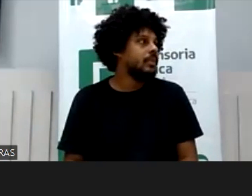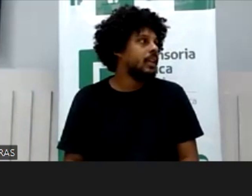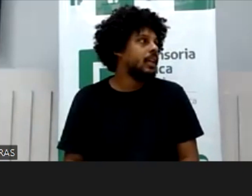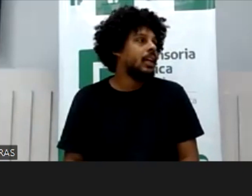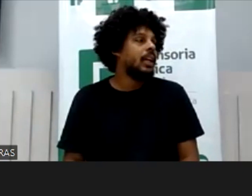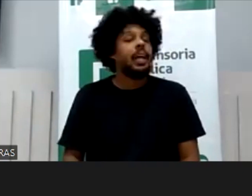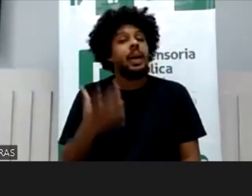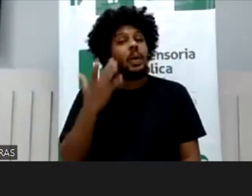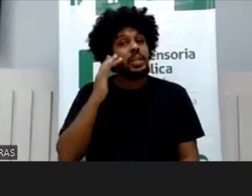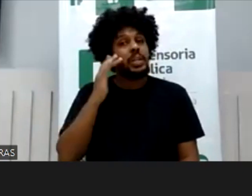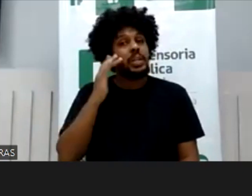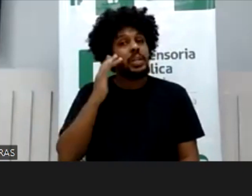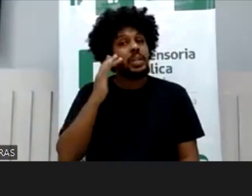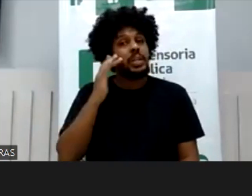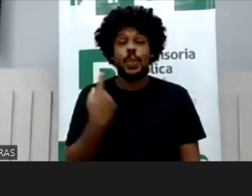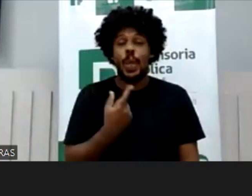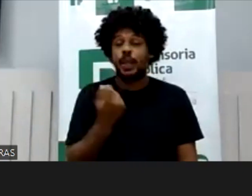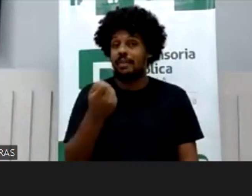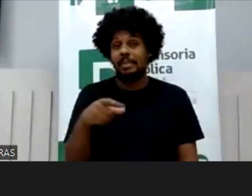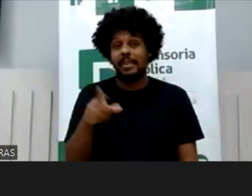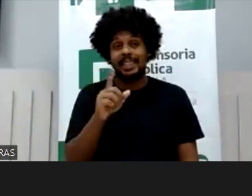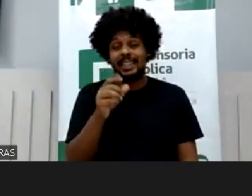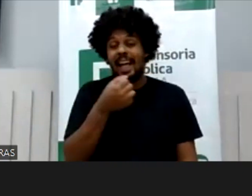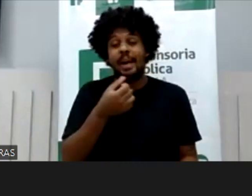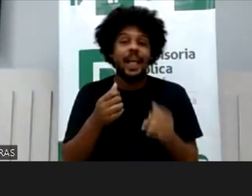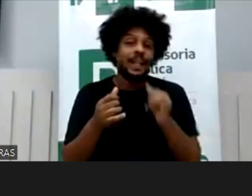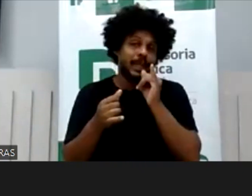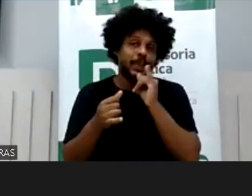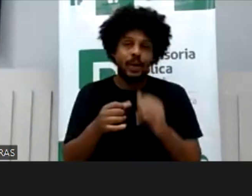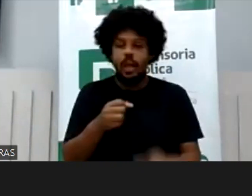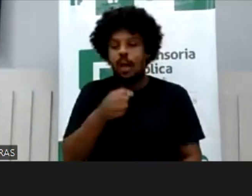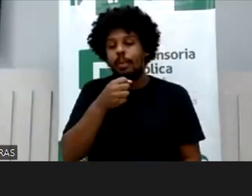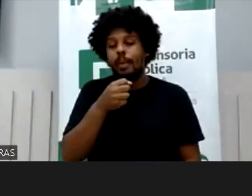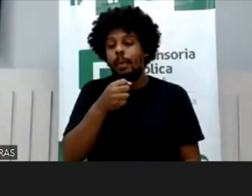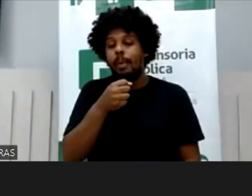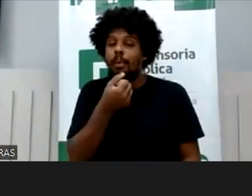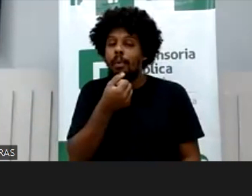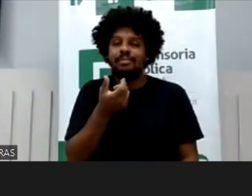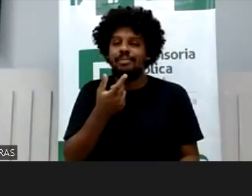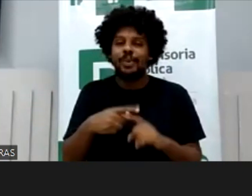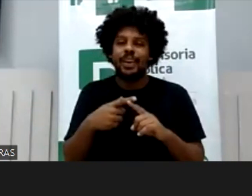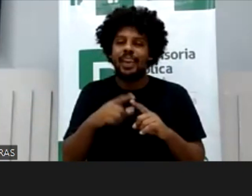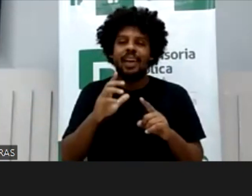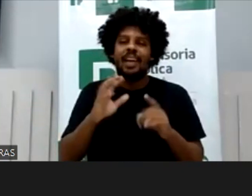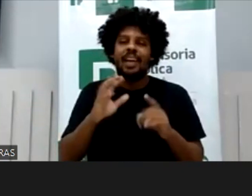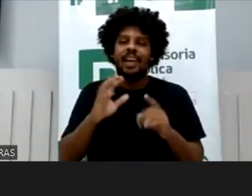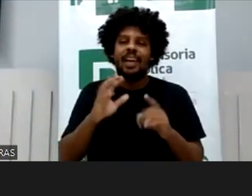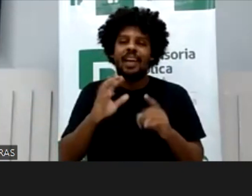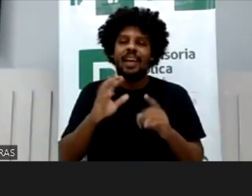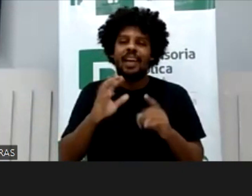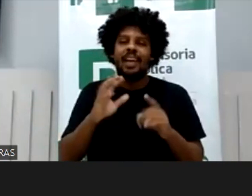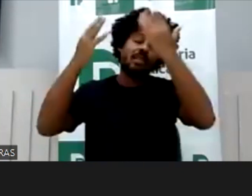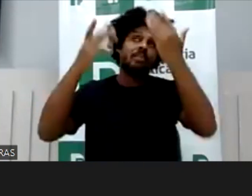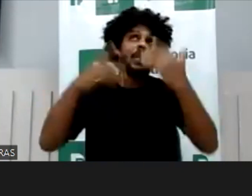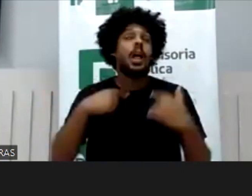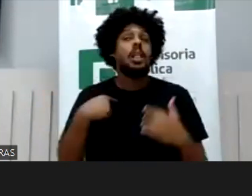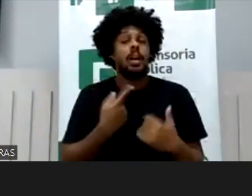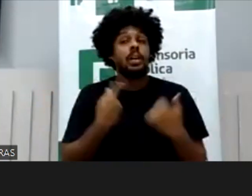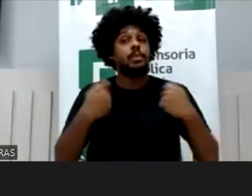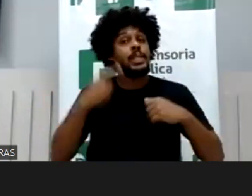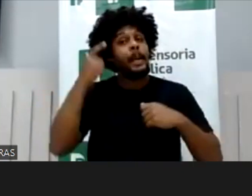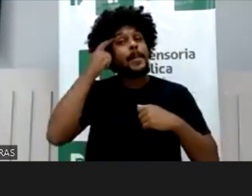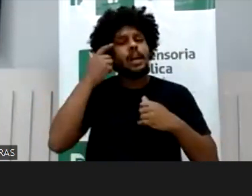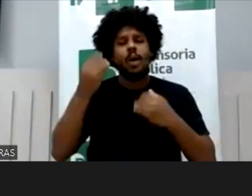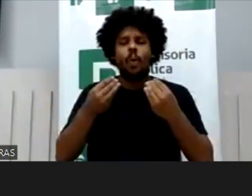E aí, então eu acho que a gente precisa pensar realmente nisso, de como essas relações daqui para frente, elas vão ser, como que o direito vai